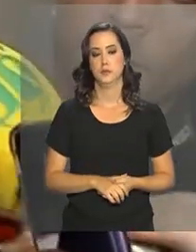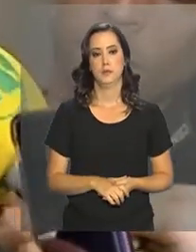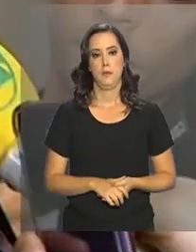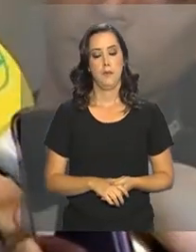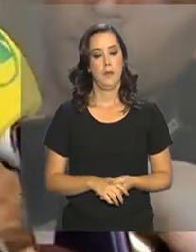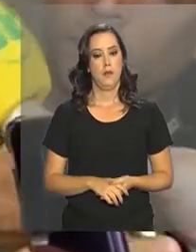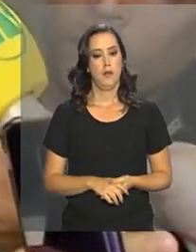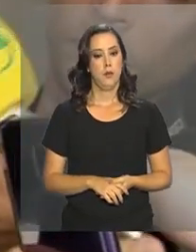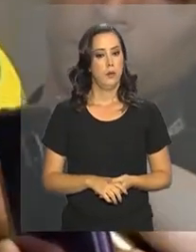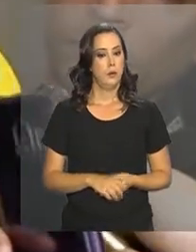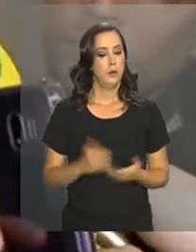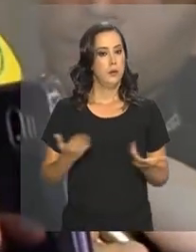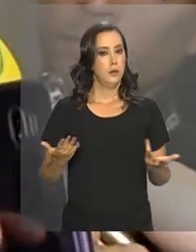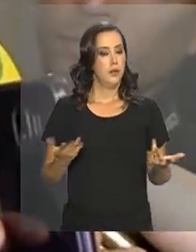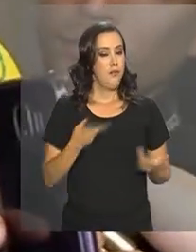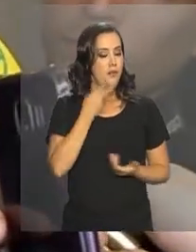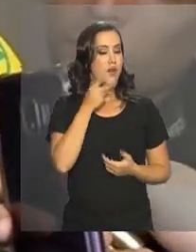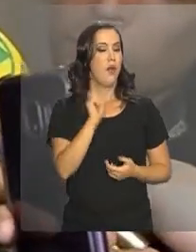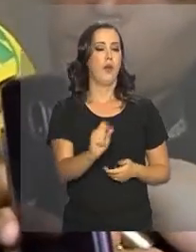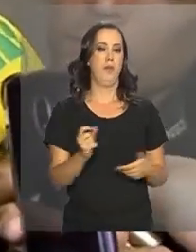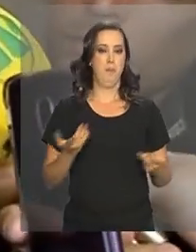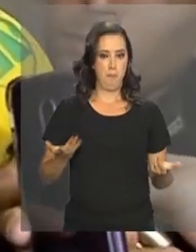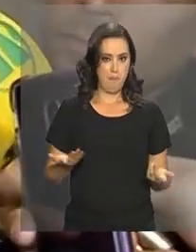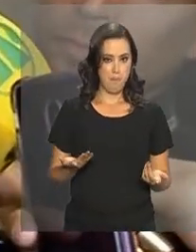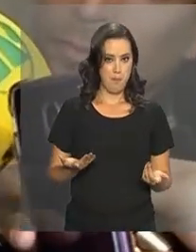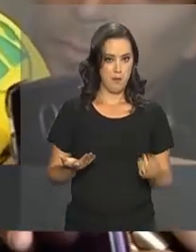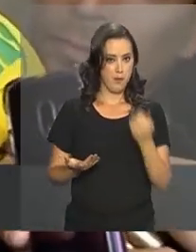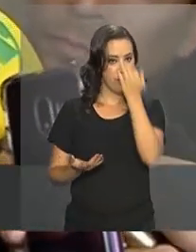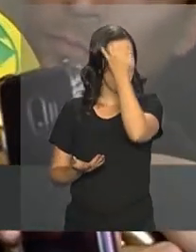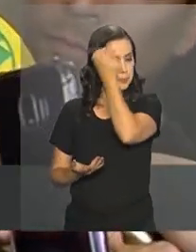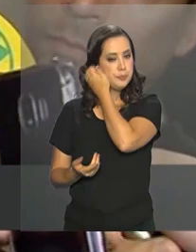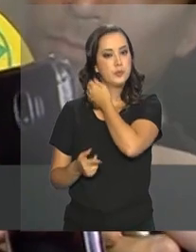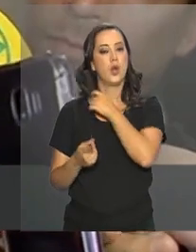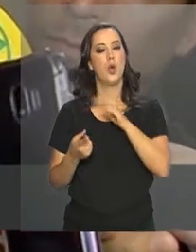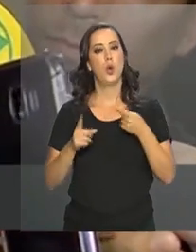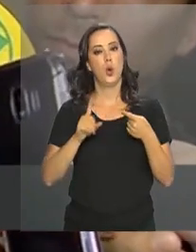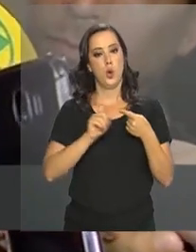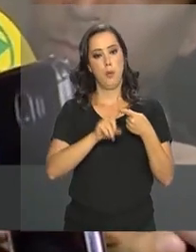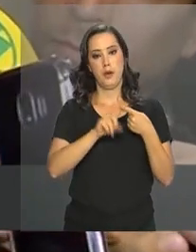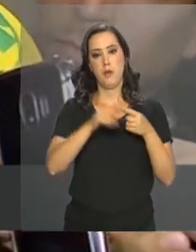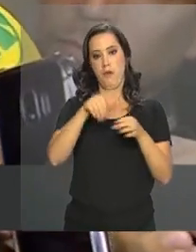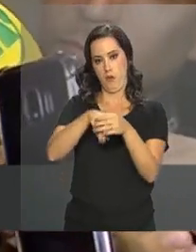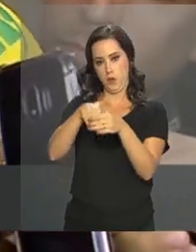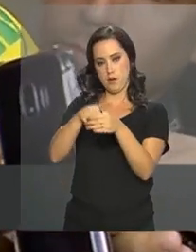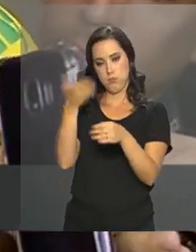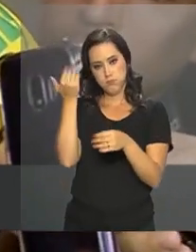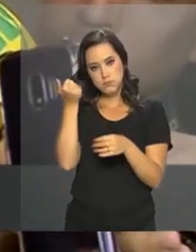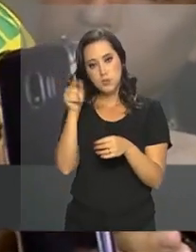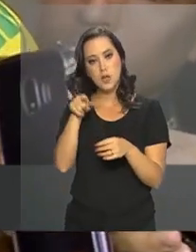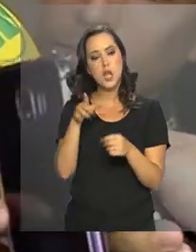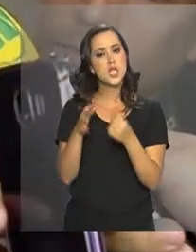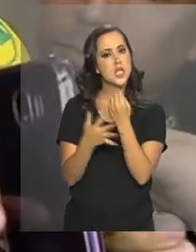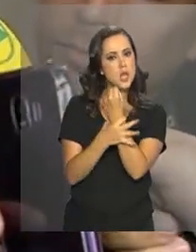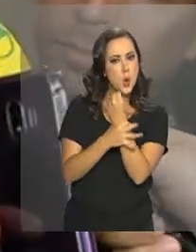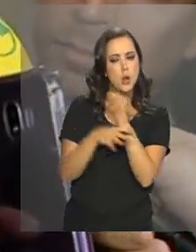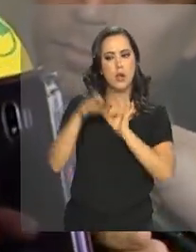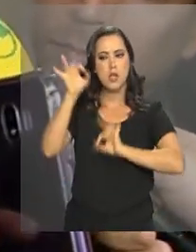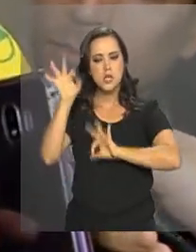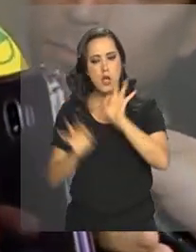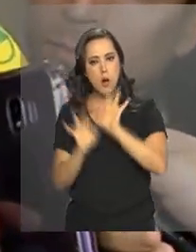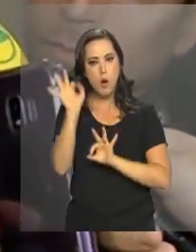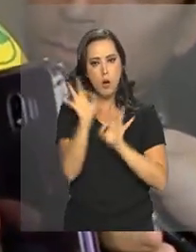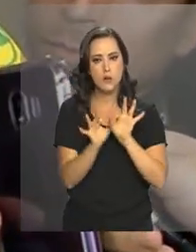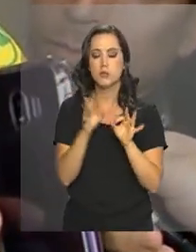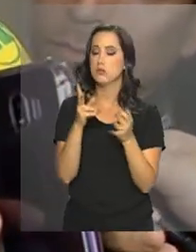O que eu posso dizer é o seguinte, no primeiro turno, em termos de ordem e segurança pública, os fatos, as